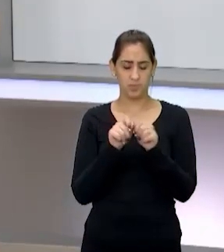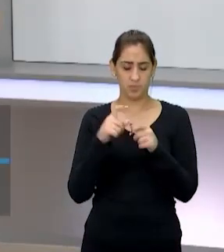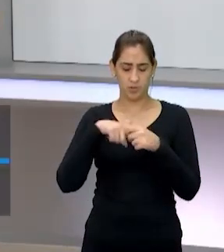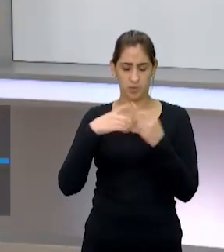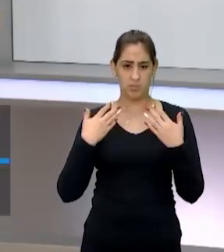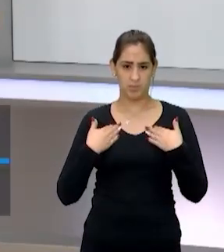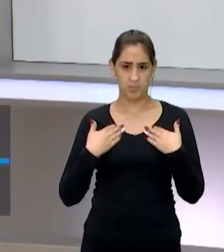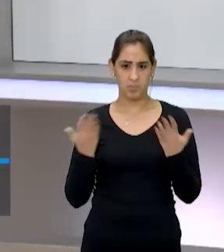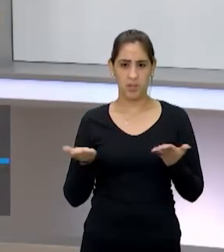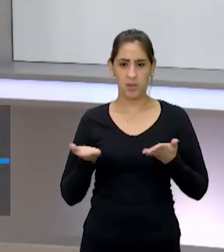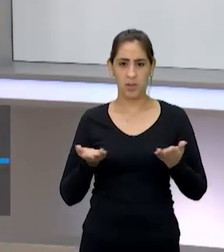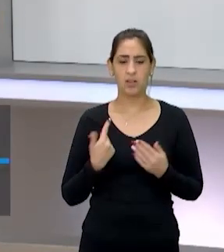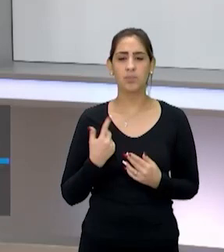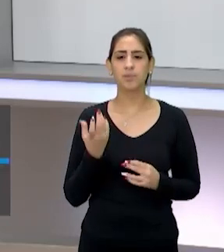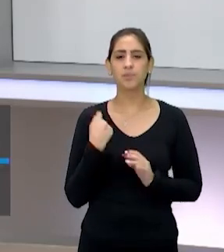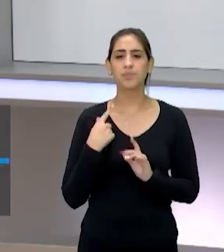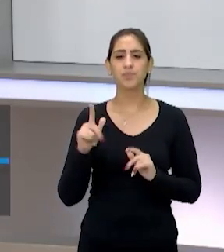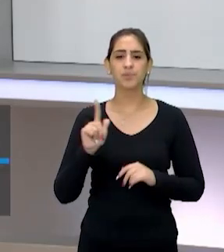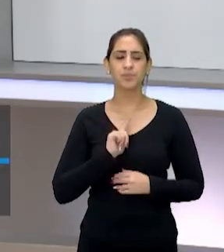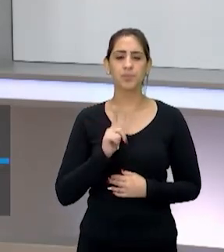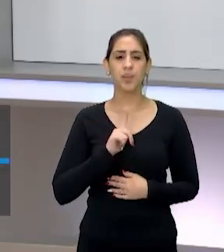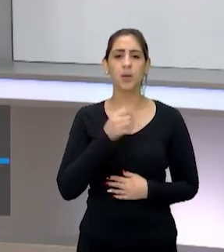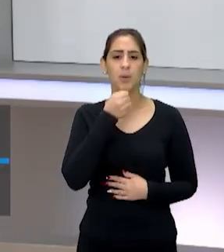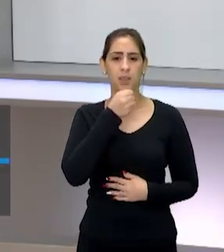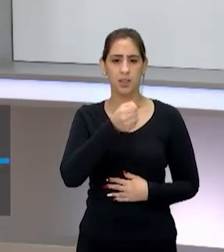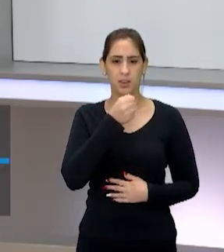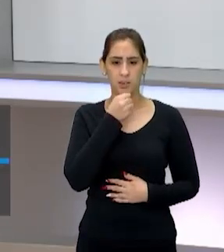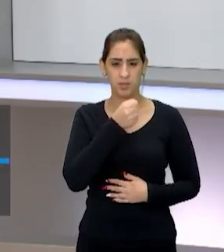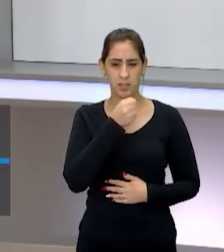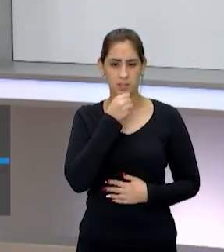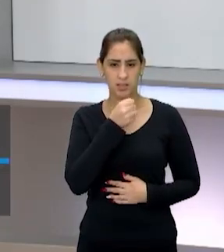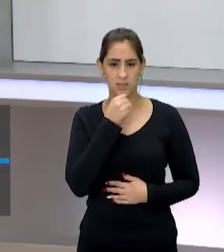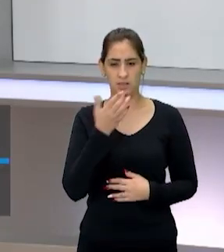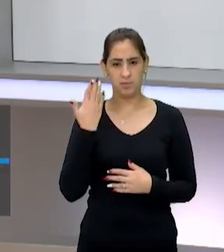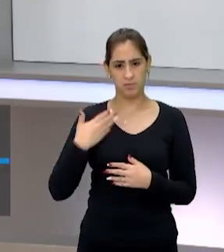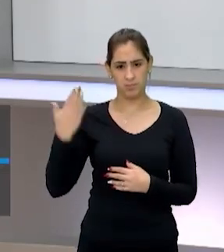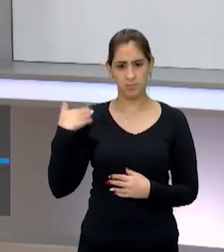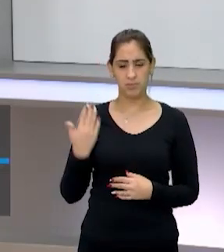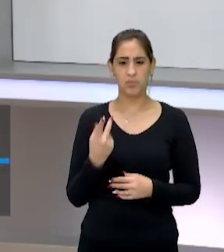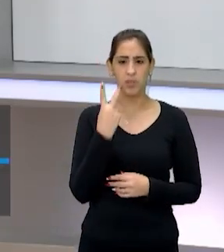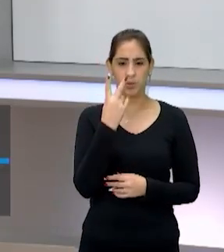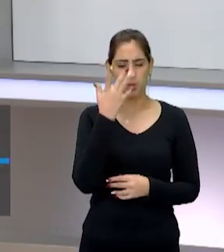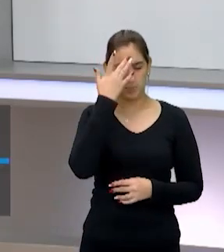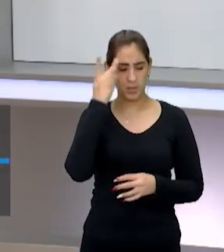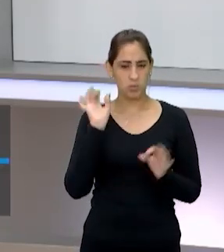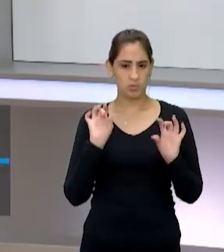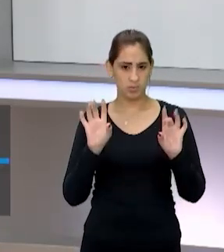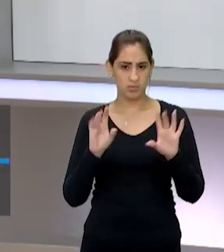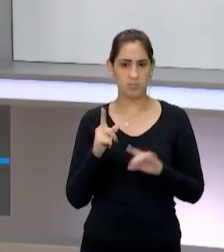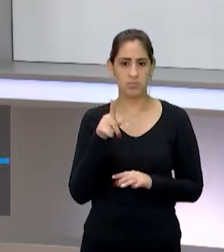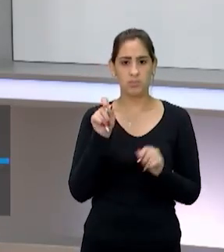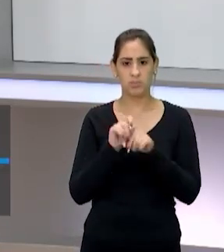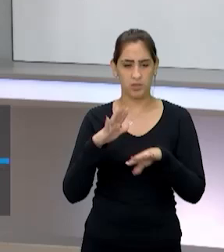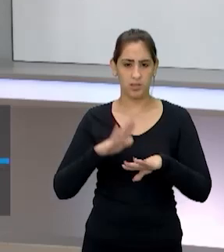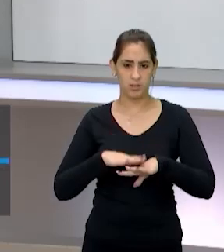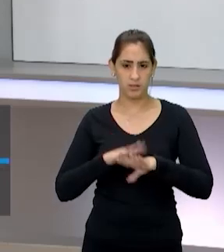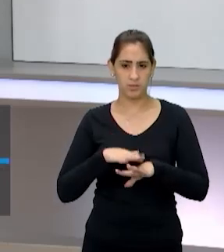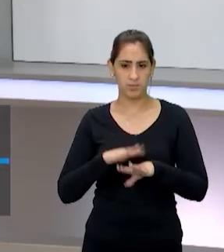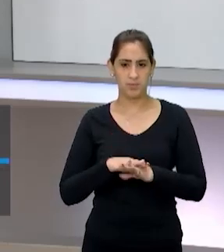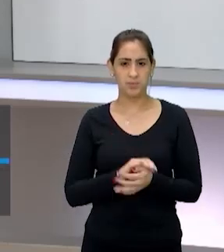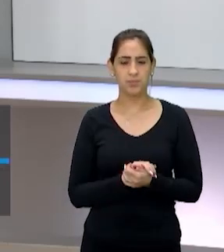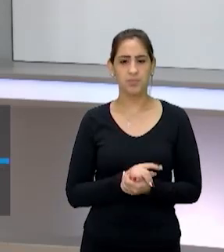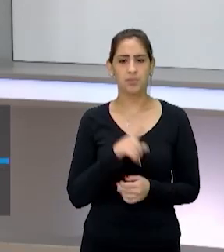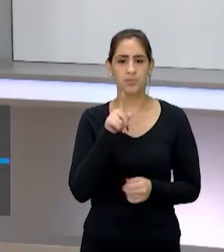pergunta. Então, a gente tem ali uma entrevista, tá? Foi feita uma entrevista com dois especialistas aí que conhecem da área